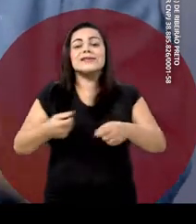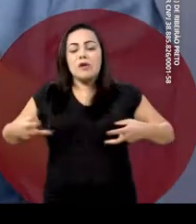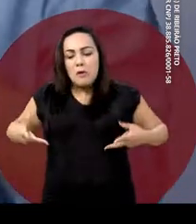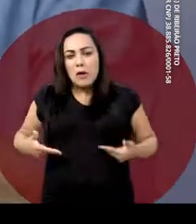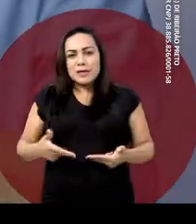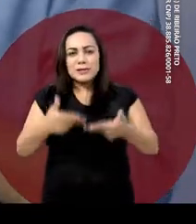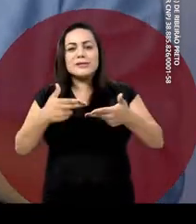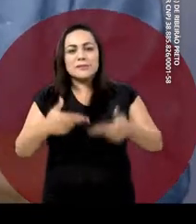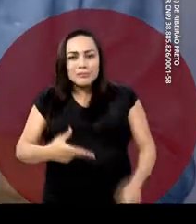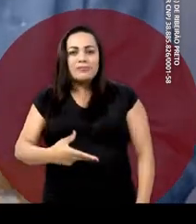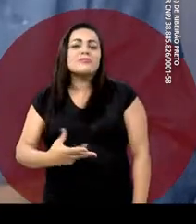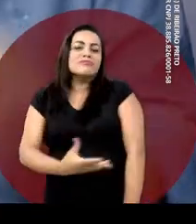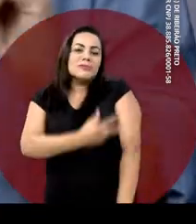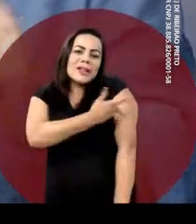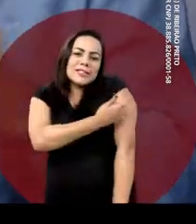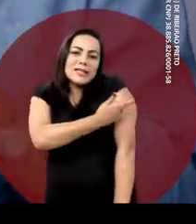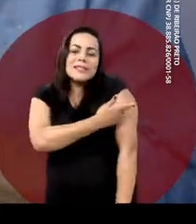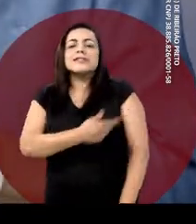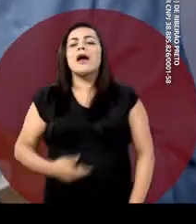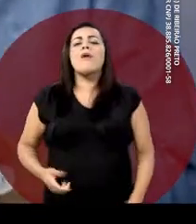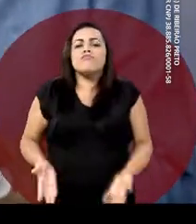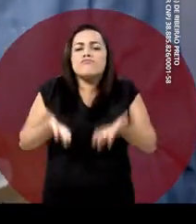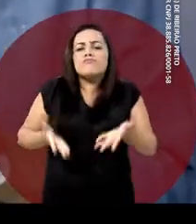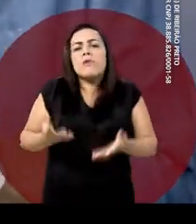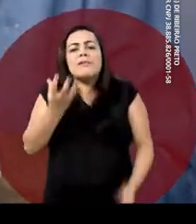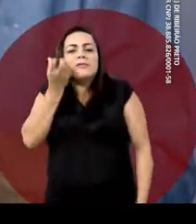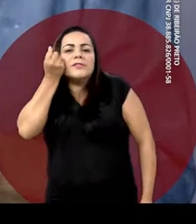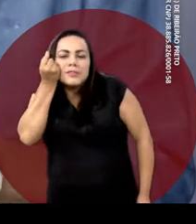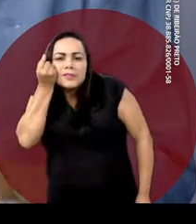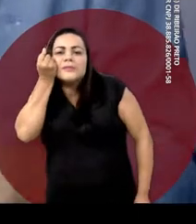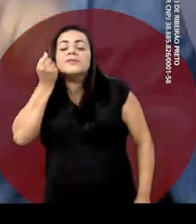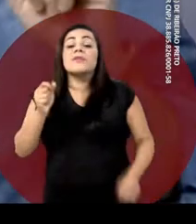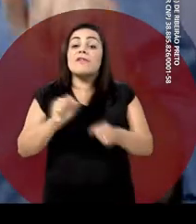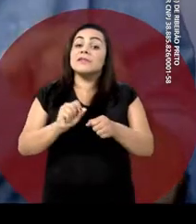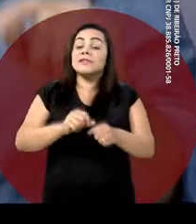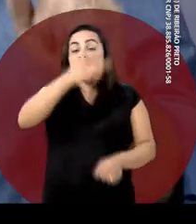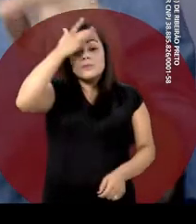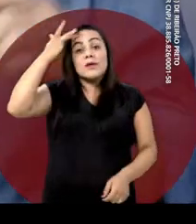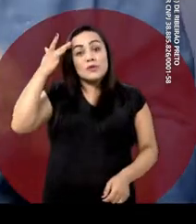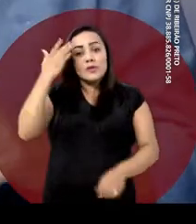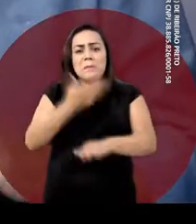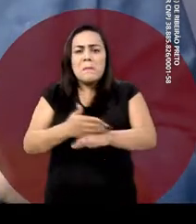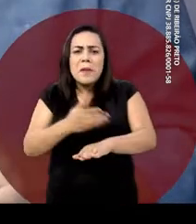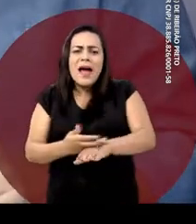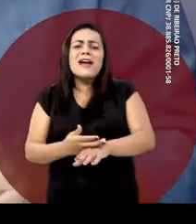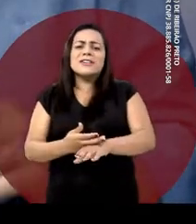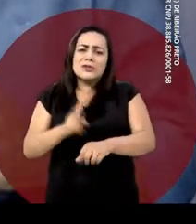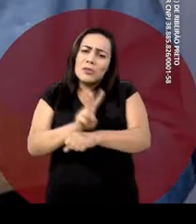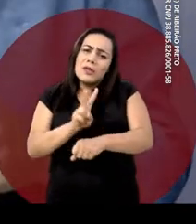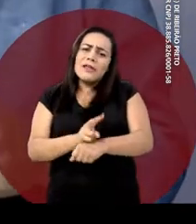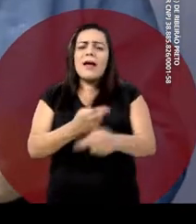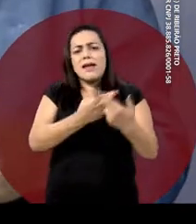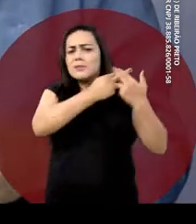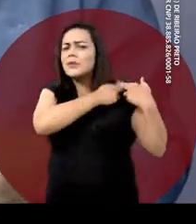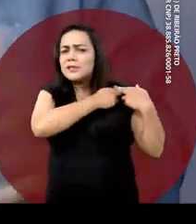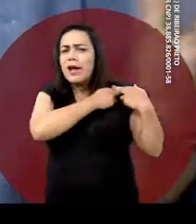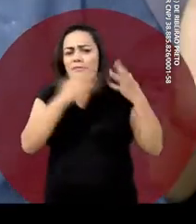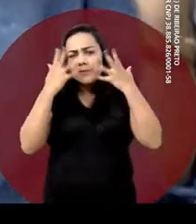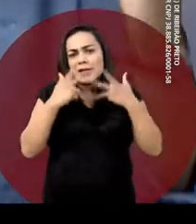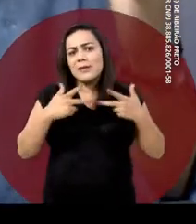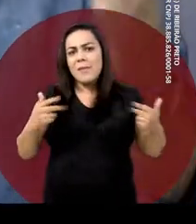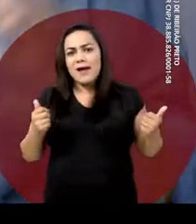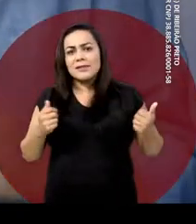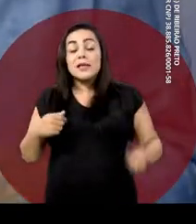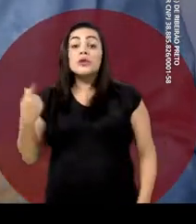vacinação, estimular a adoção, desenvolvendo campanhas de conscientização e prática dos conceitos de guarda responsável.